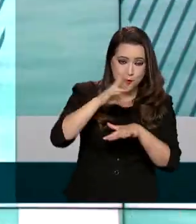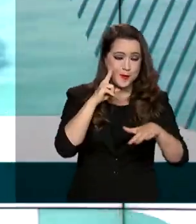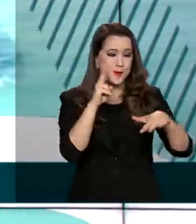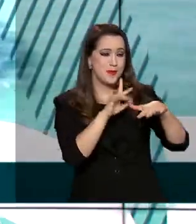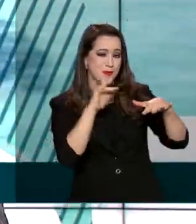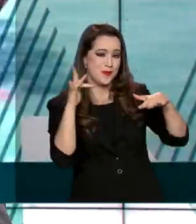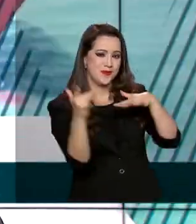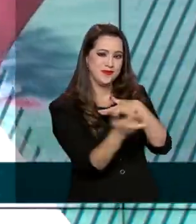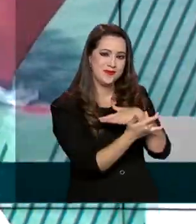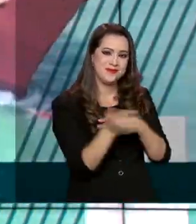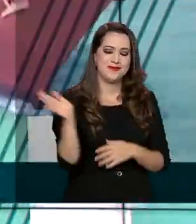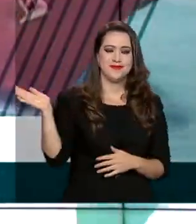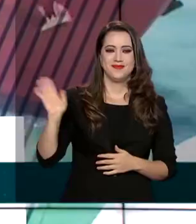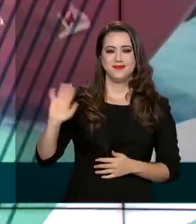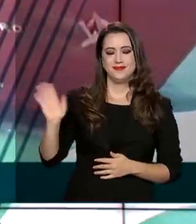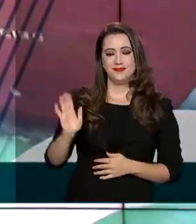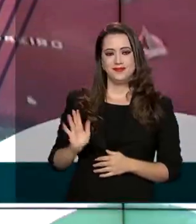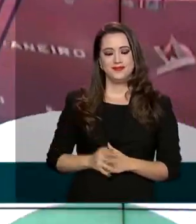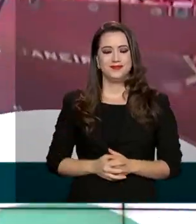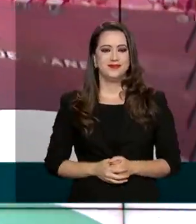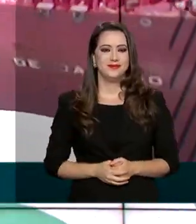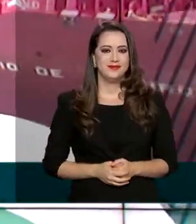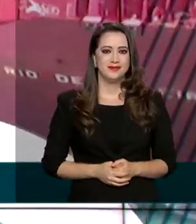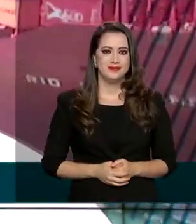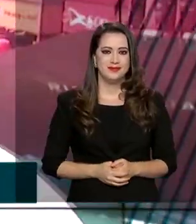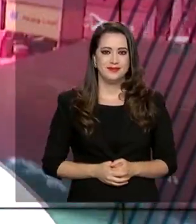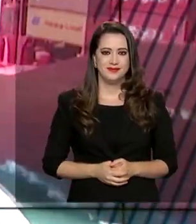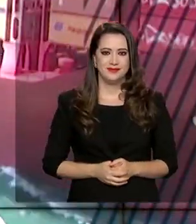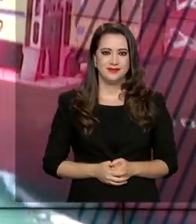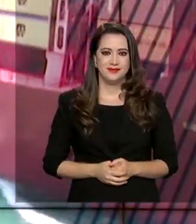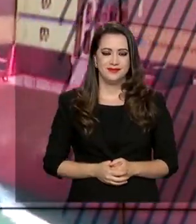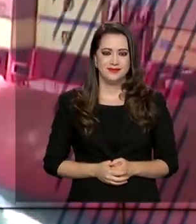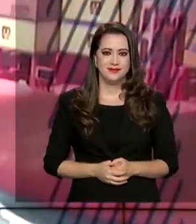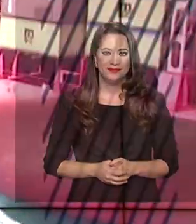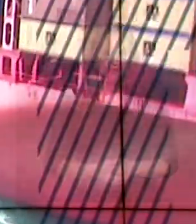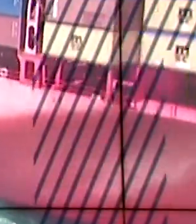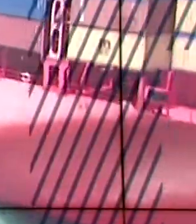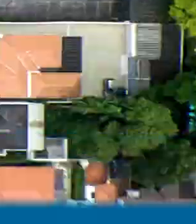das nossas redes sociais. Nos vemos na próxima edição. Até lá!